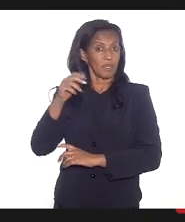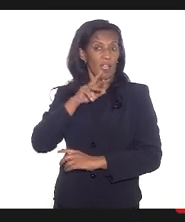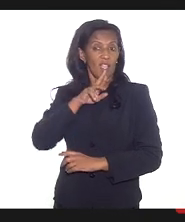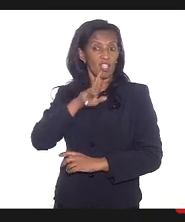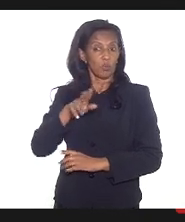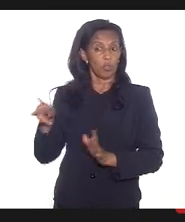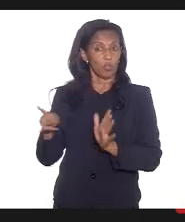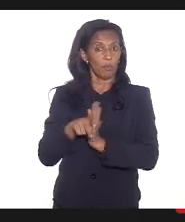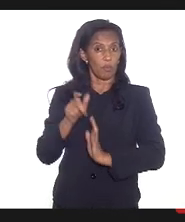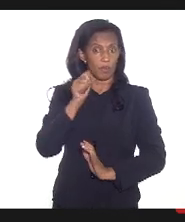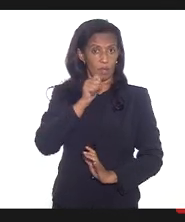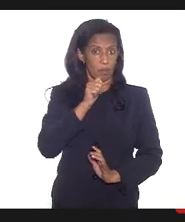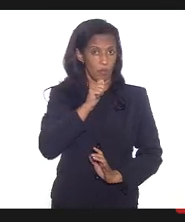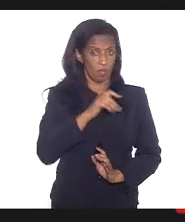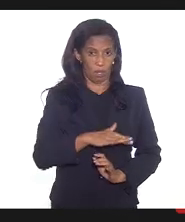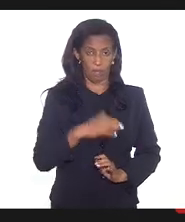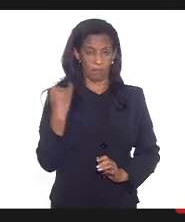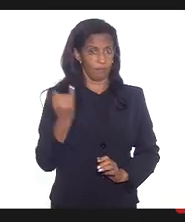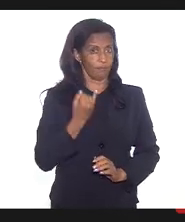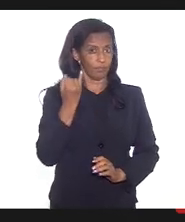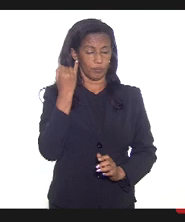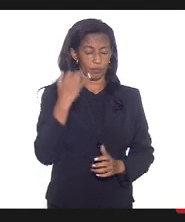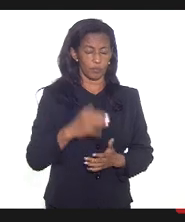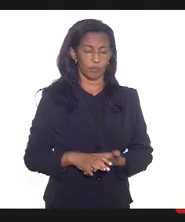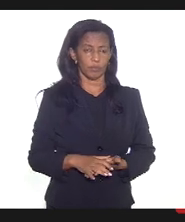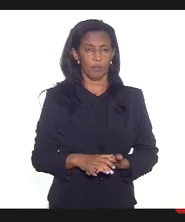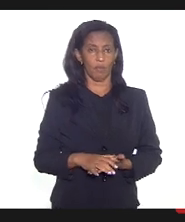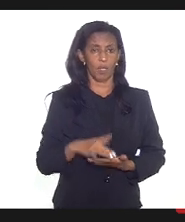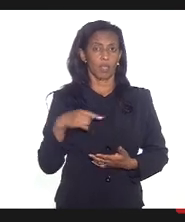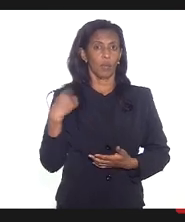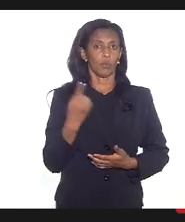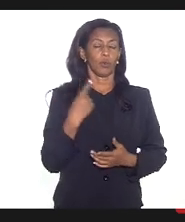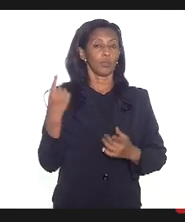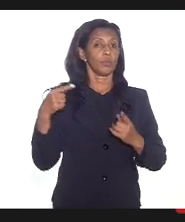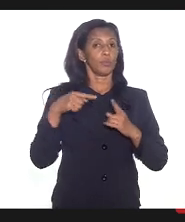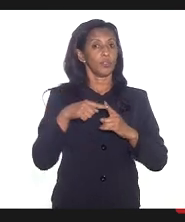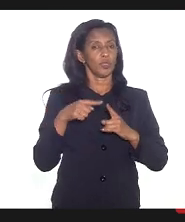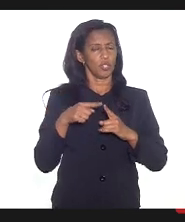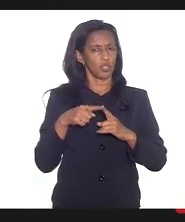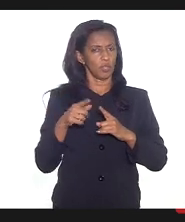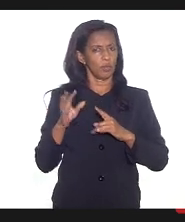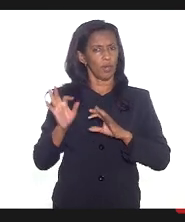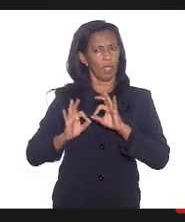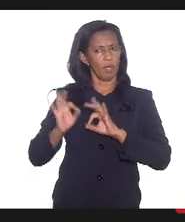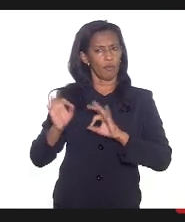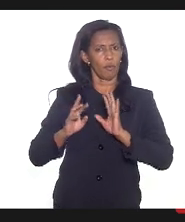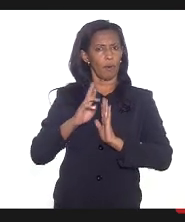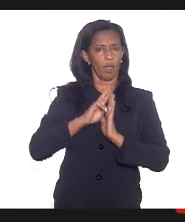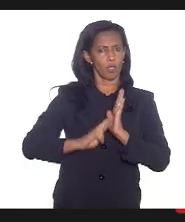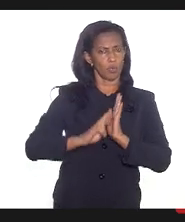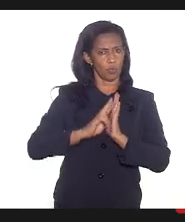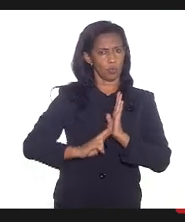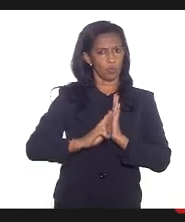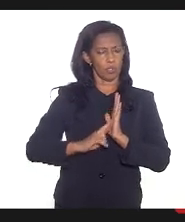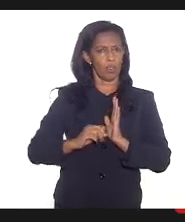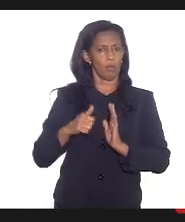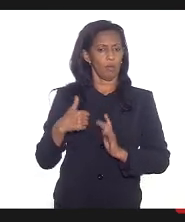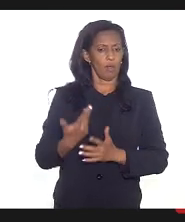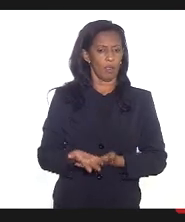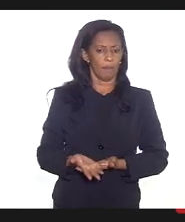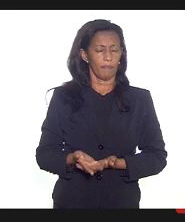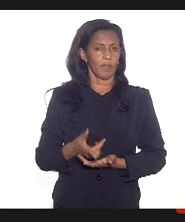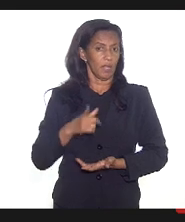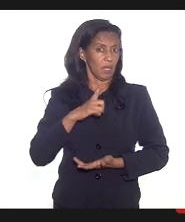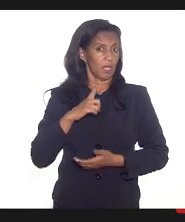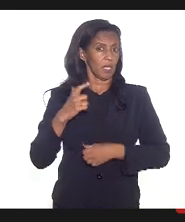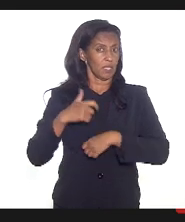à mulher fundamentalmente então o nosso objetivo em reformular a resolução que saiu e ter esse